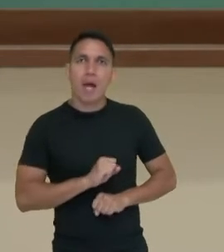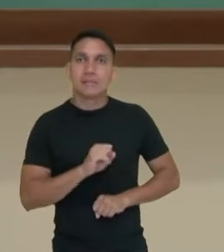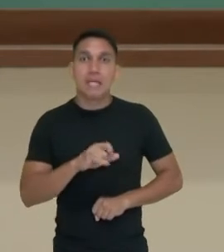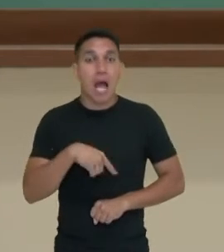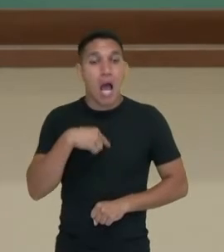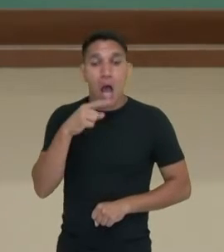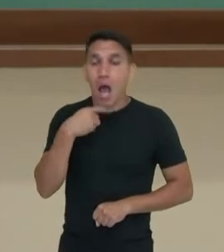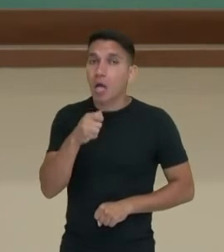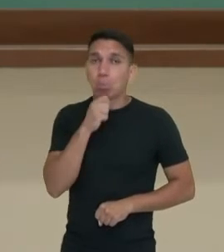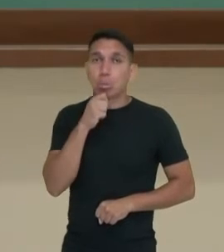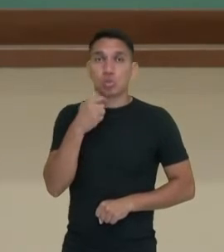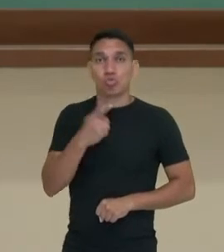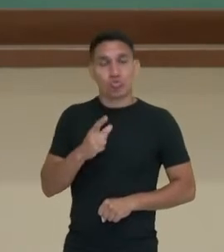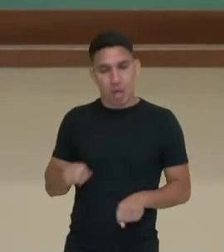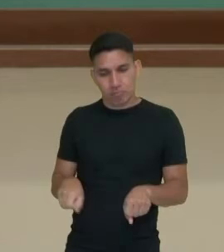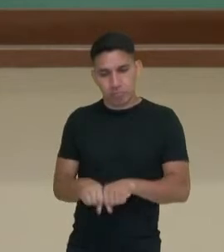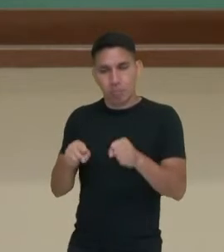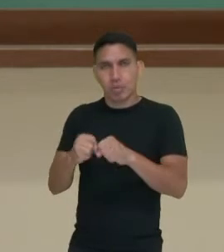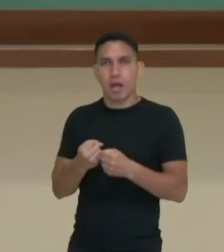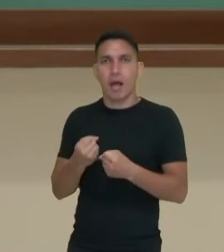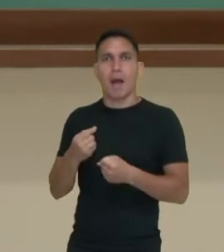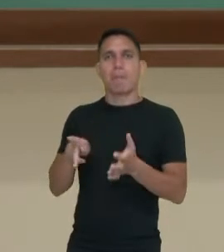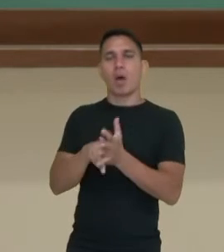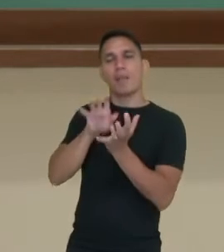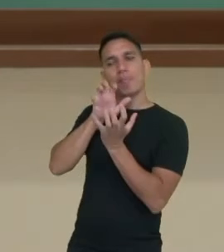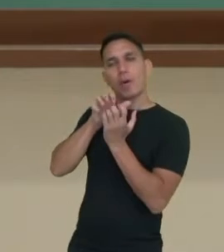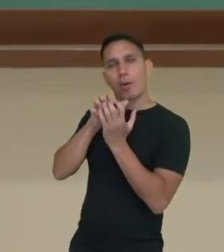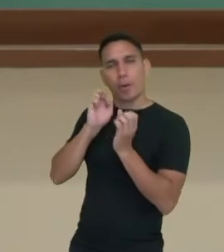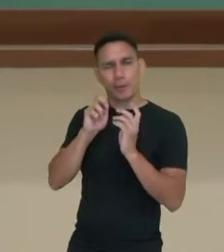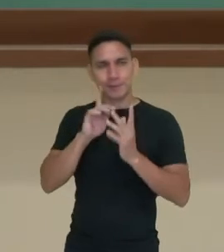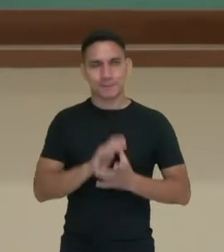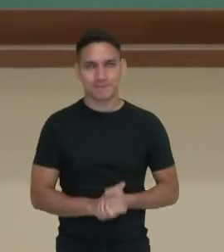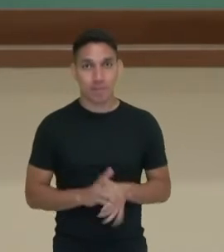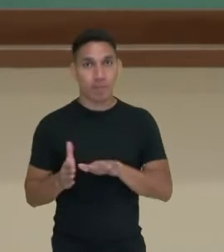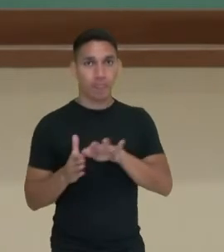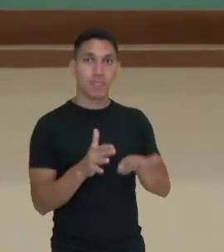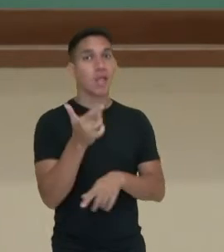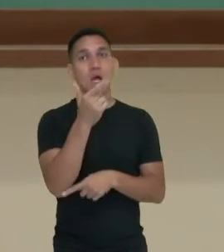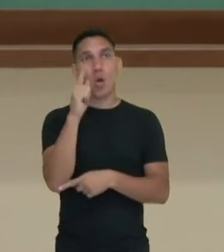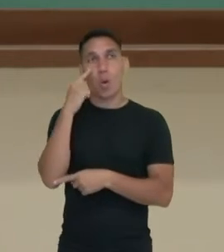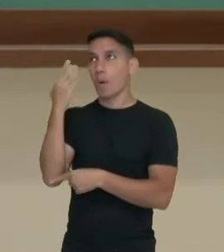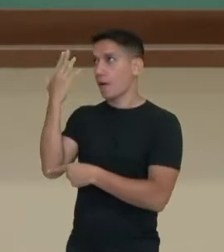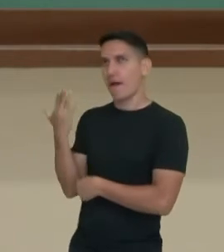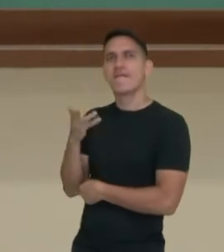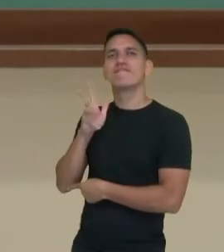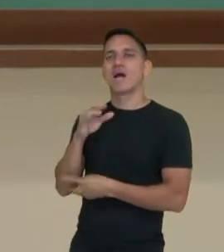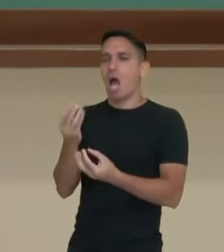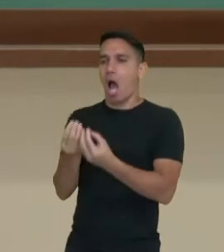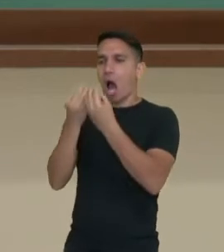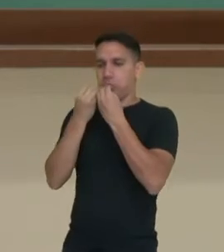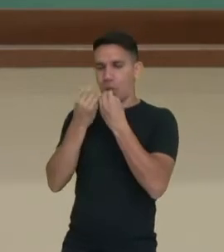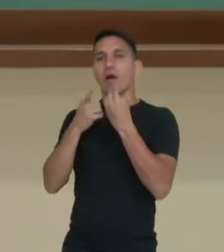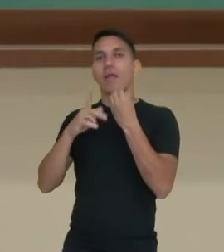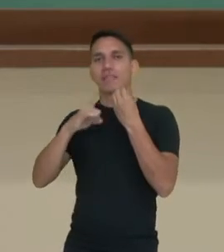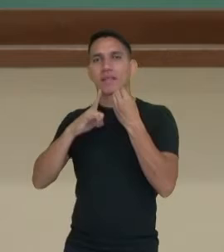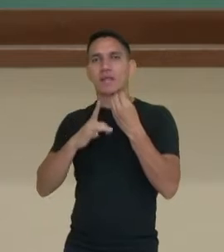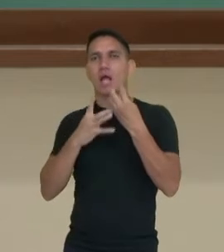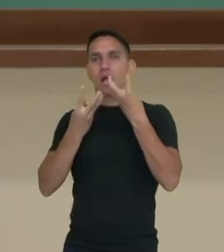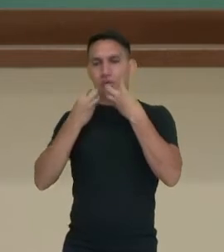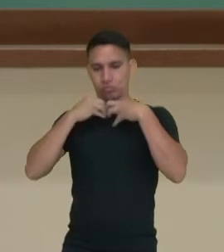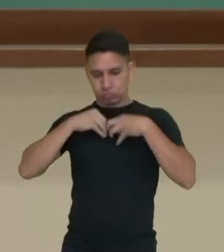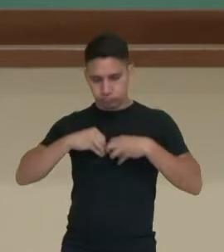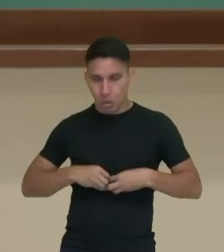digeridos ainda na boca, ok? Depois, né? Que esse alimento, ele passa para os